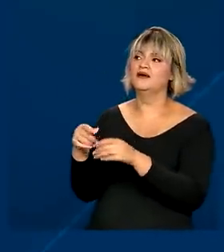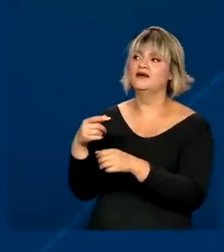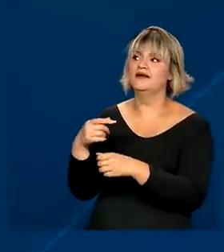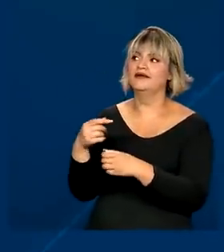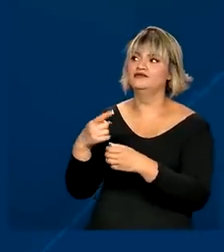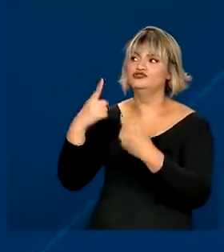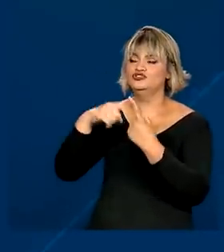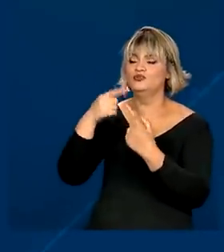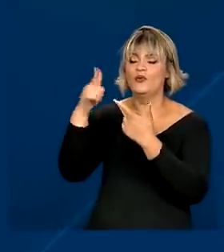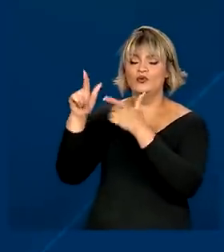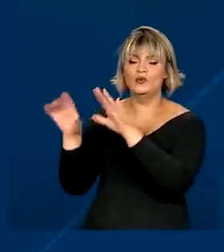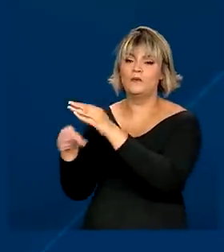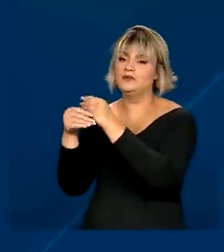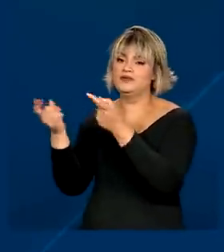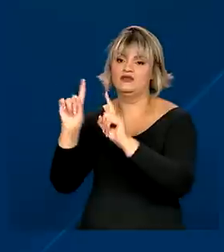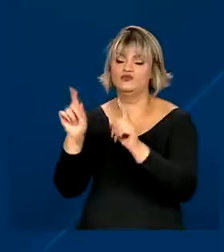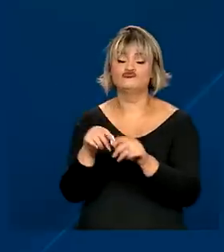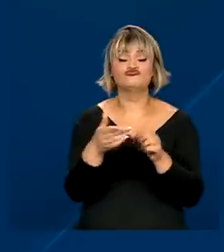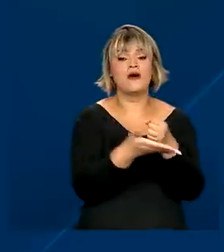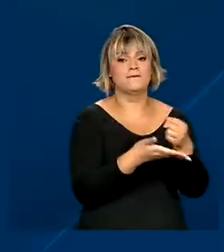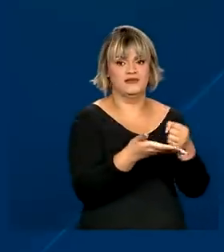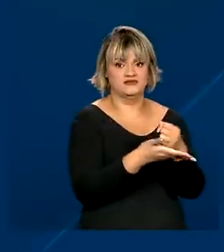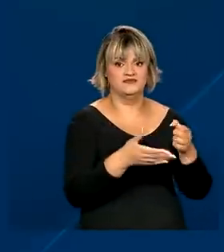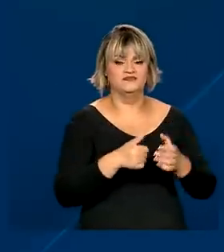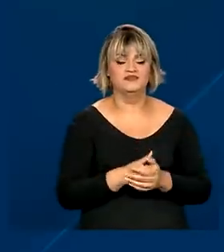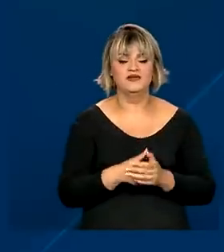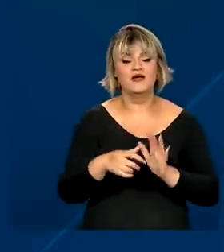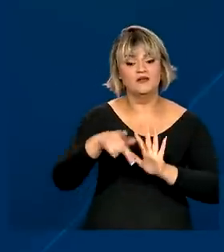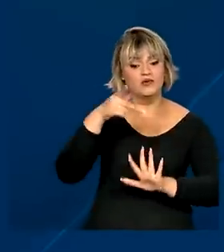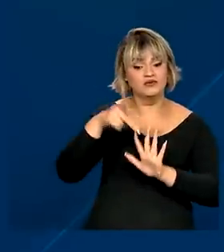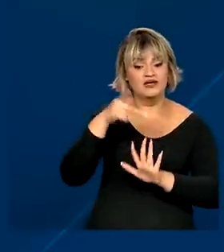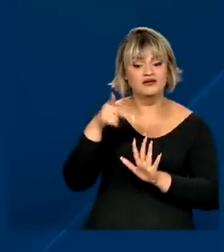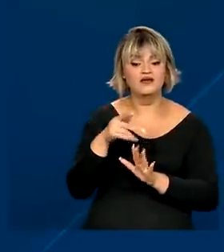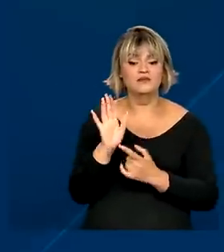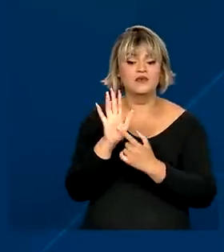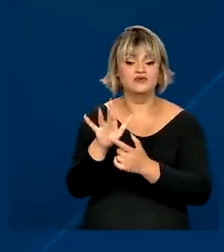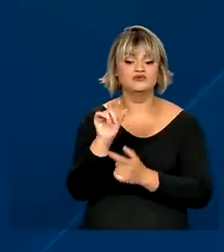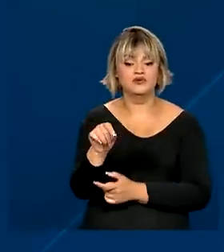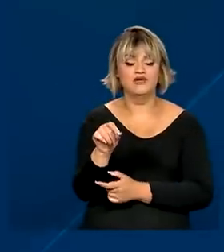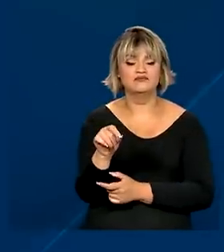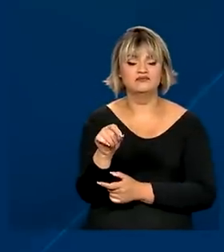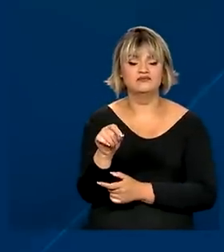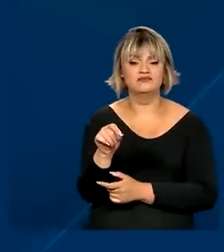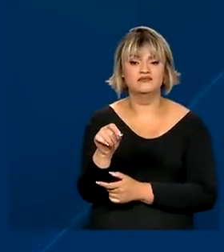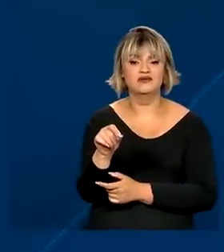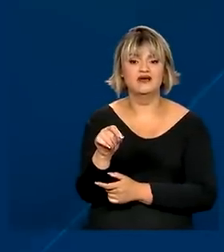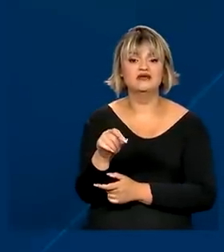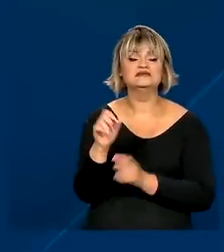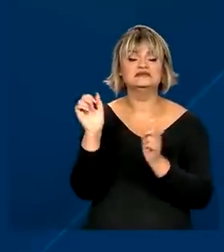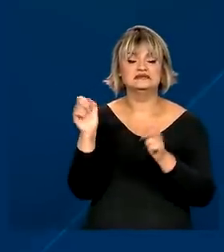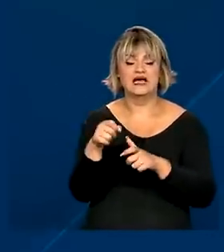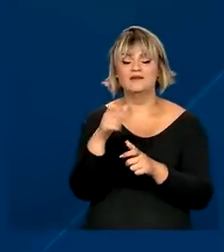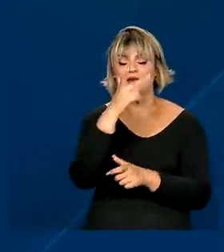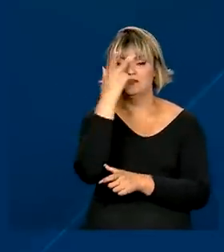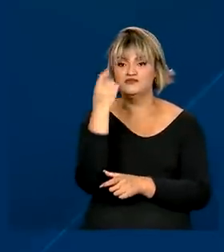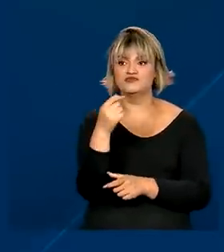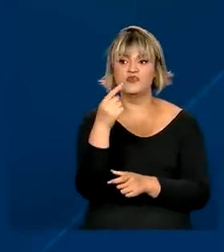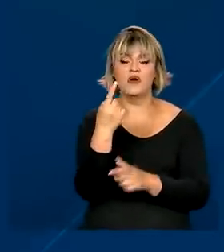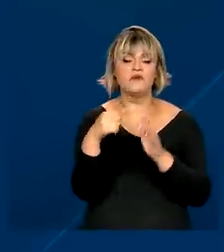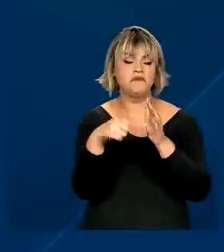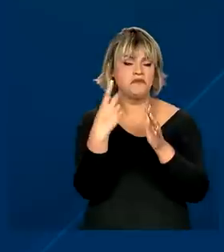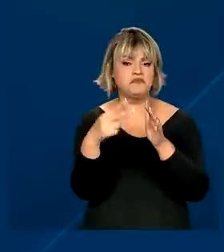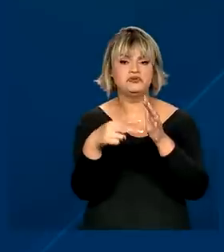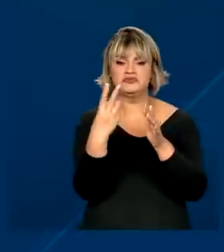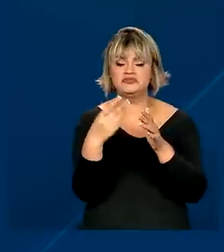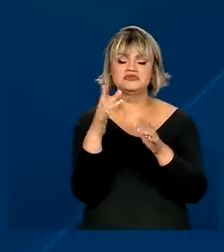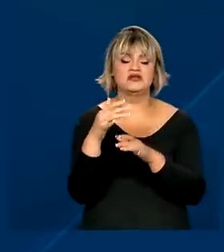cultivadas pelo estabelecimento. A nova portaria também autoriza o emprego de mais de um responsável técnico pelo